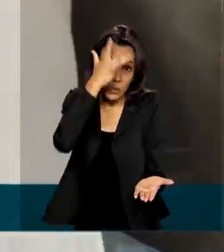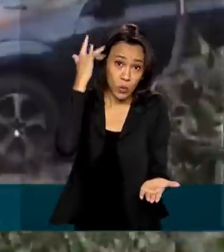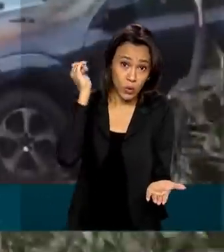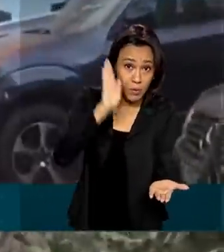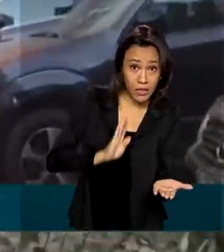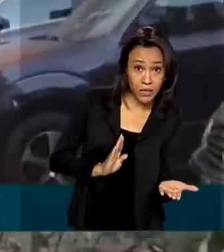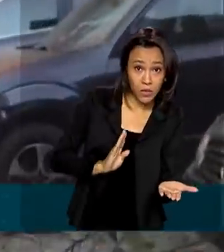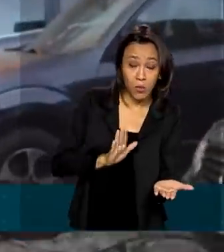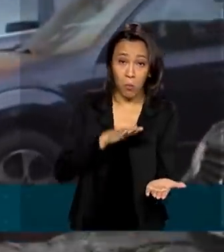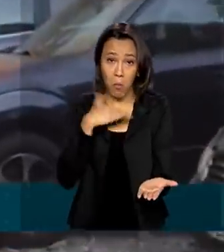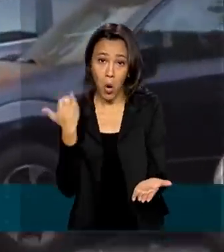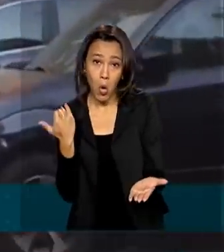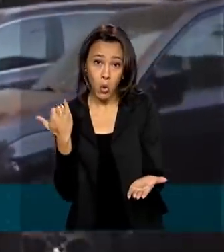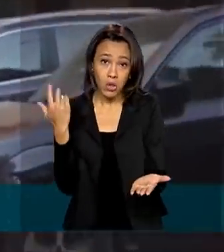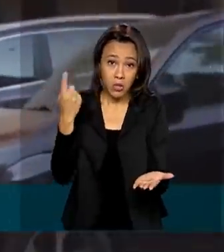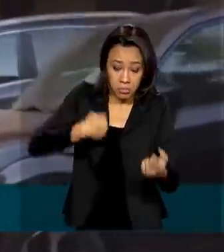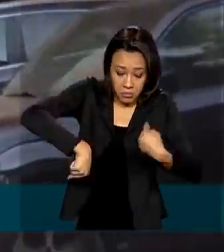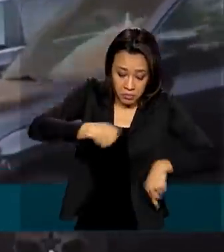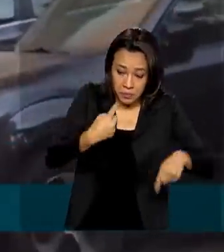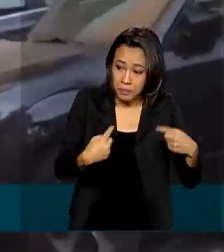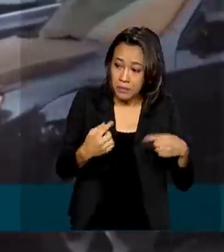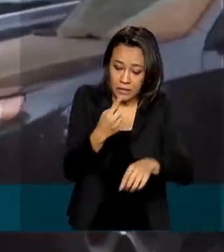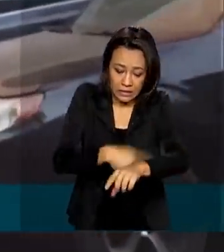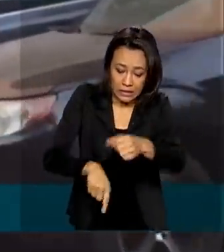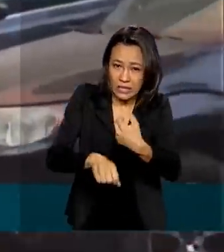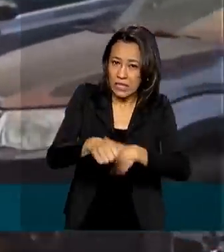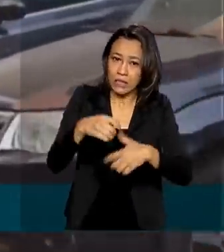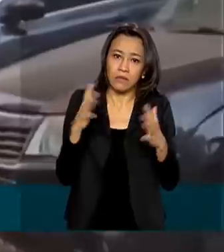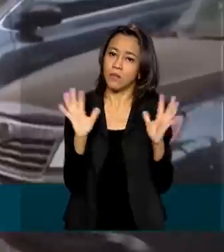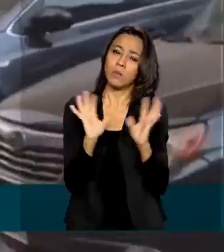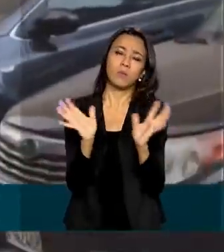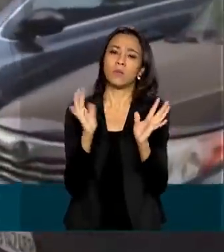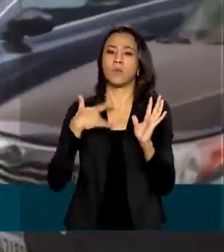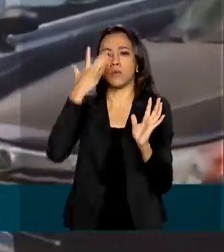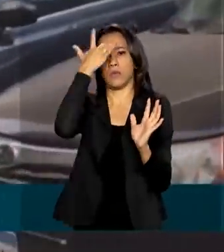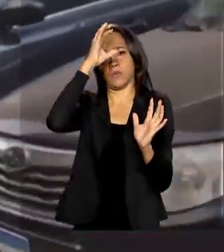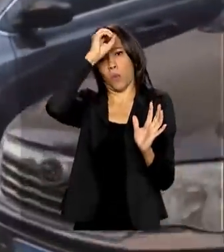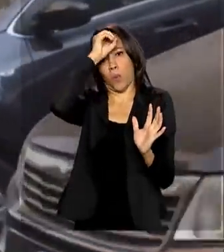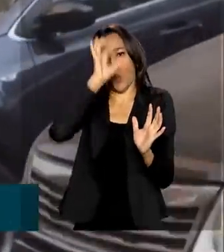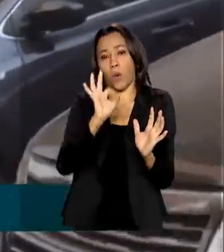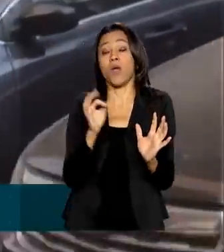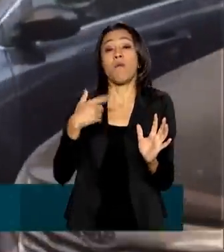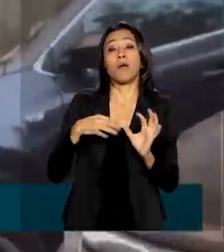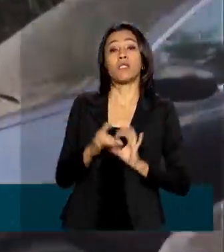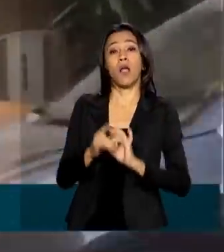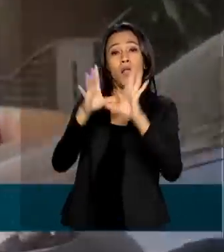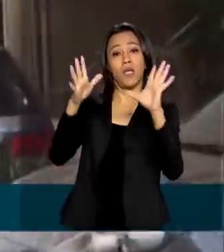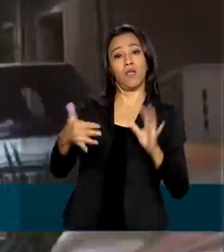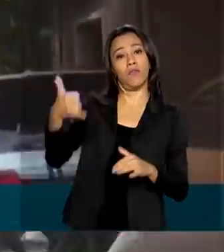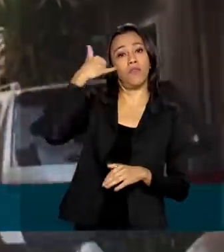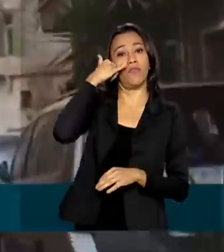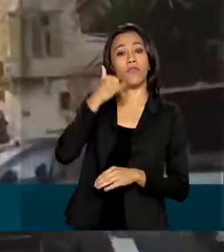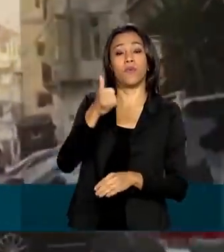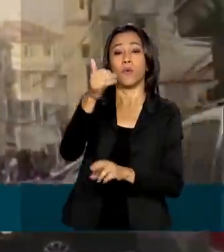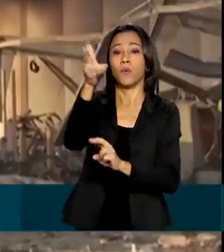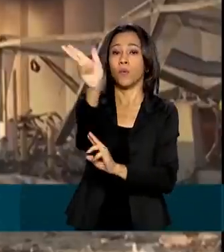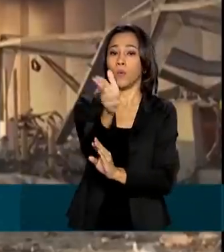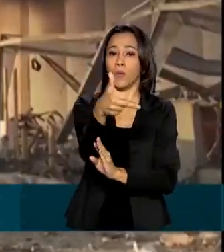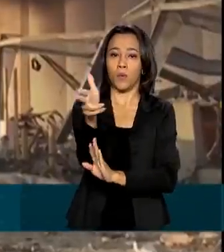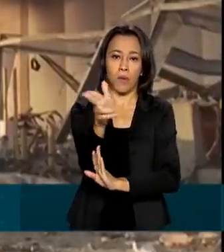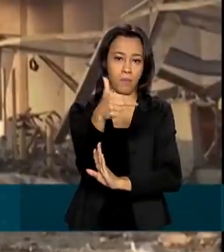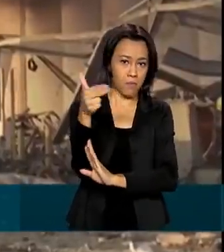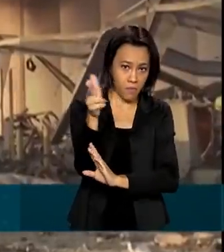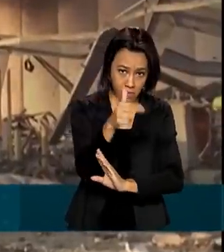feridos. O Ministério das Relações Exteriores colocou à disposição o telefone da Embaixada do Brasil em Beirute